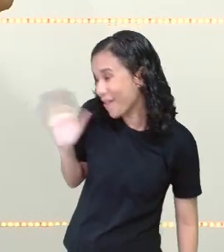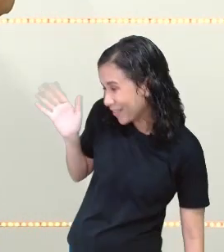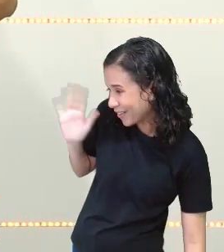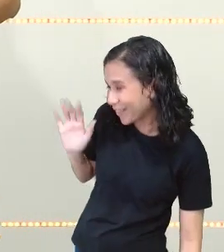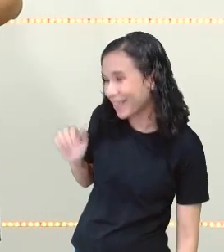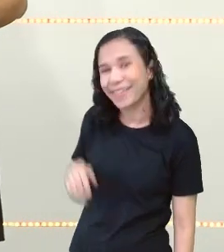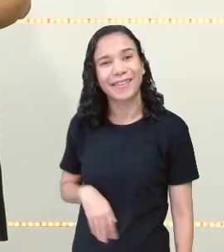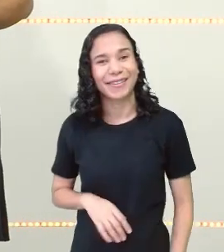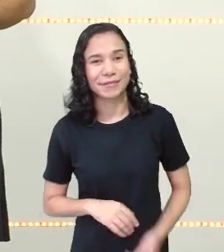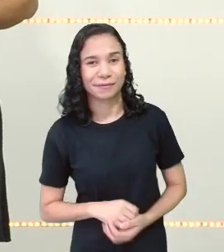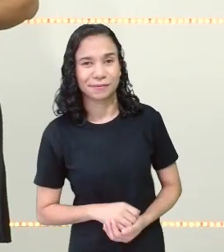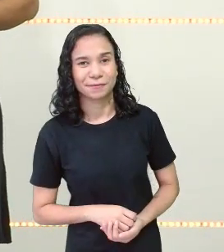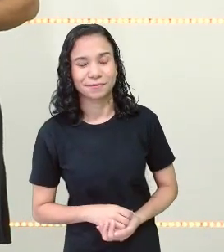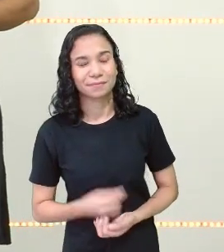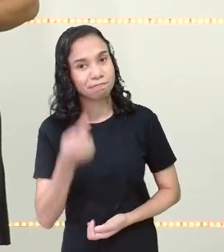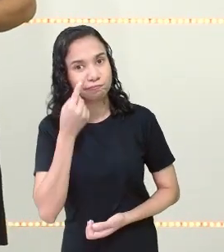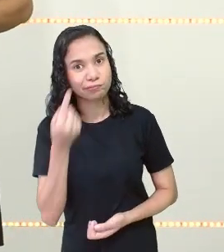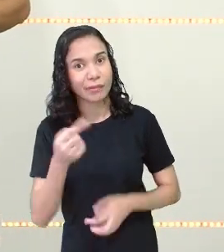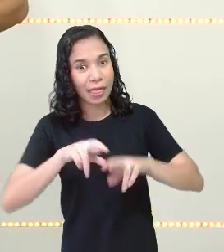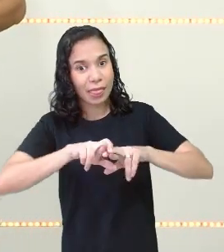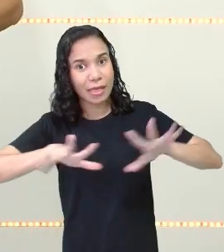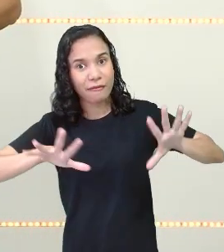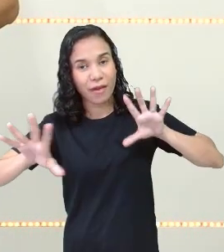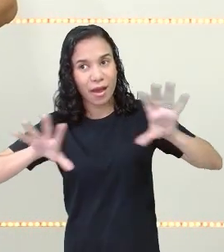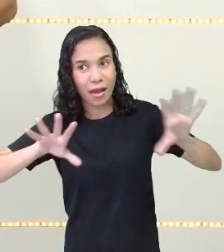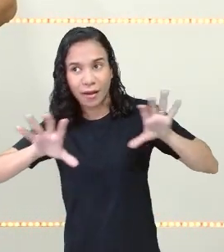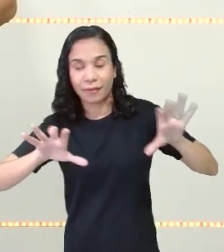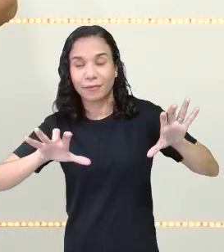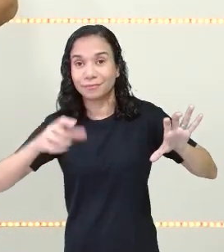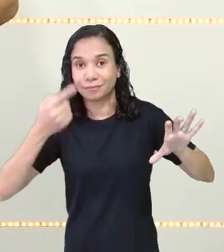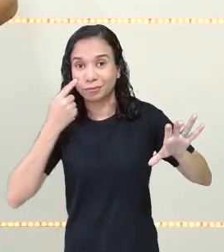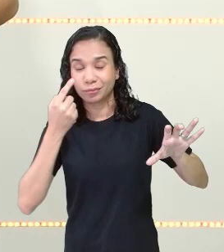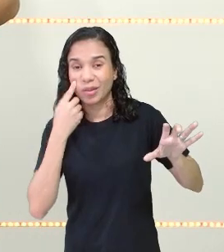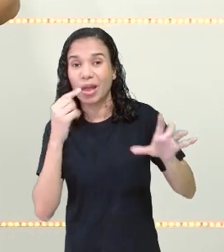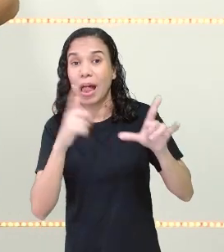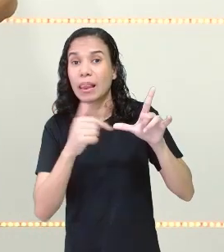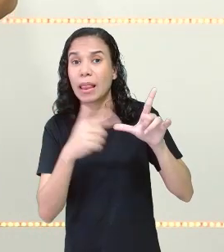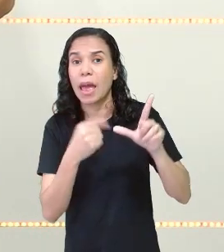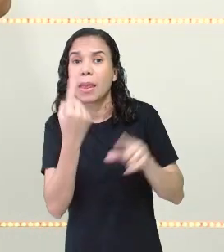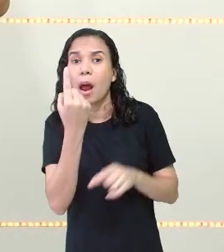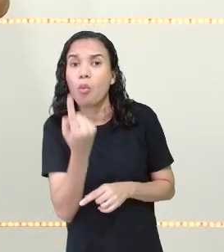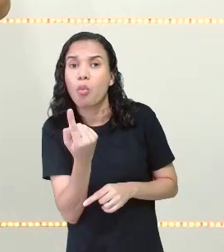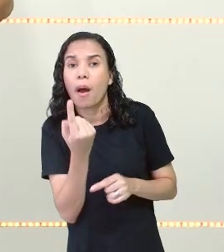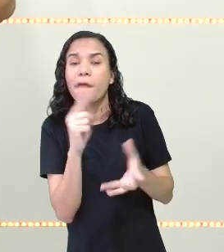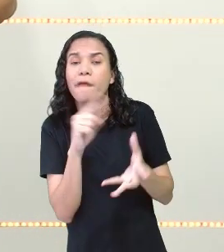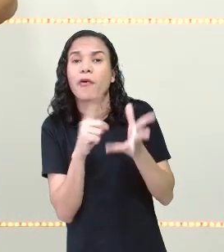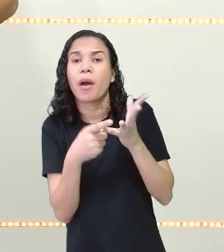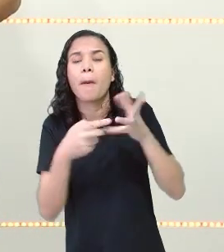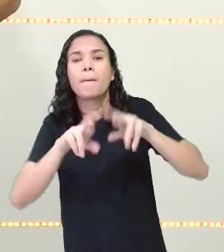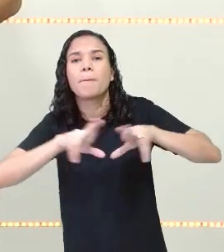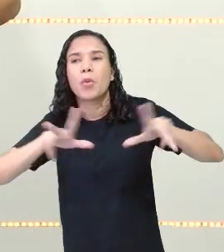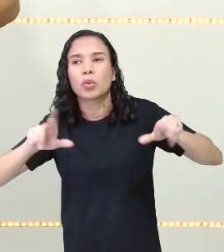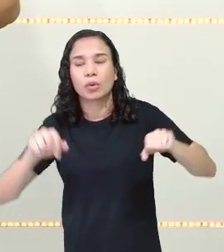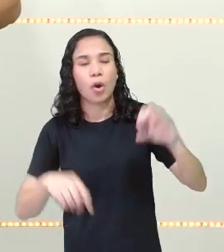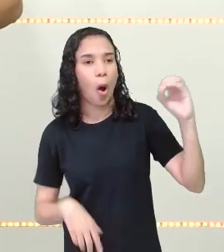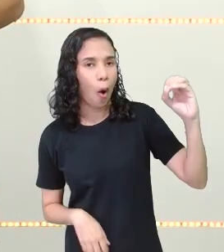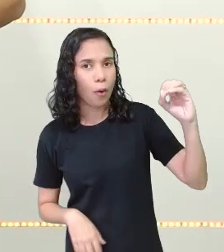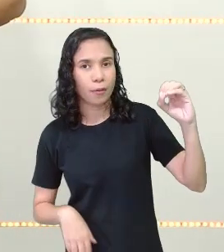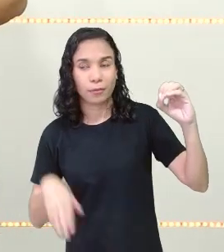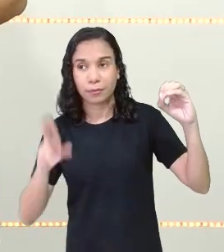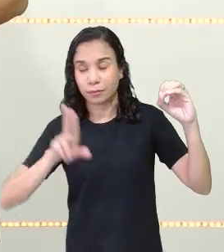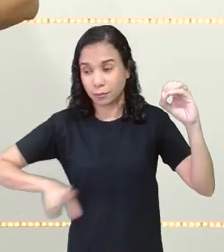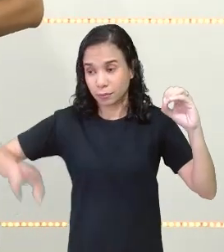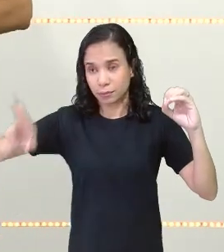cumprimento. Olha a diferença. Percebam que só muda aí uma vogal. A vogal O